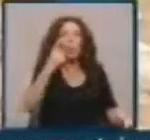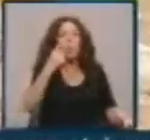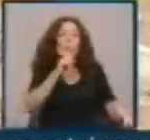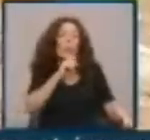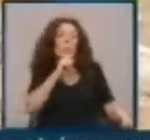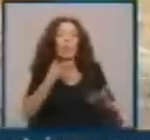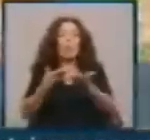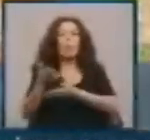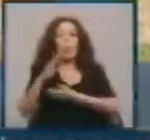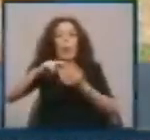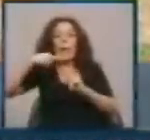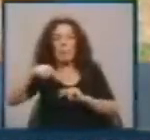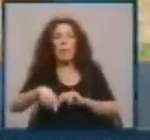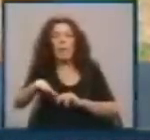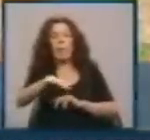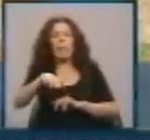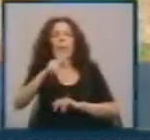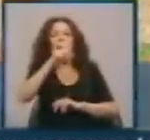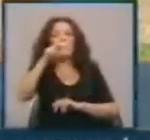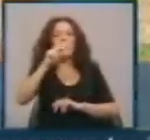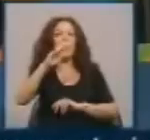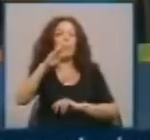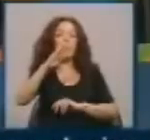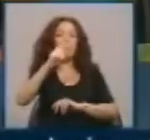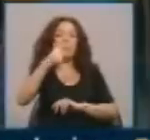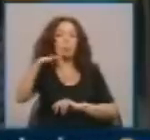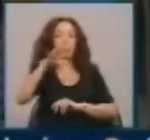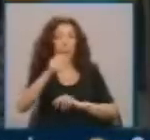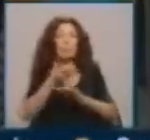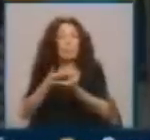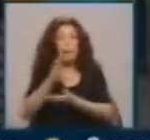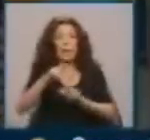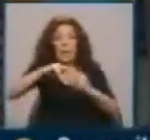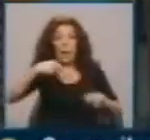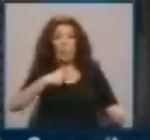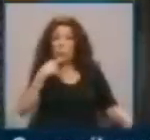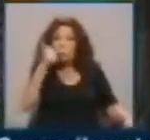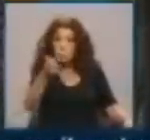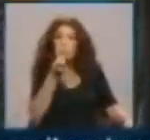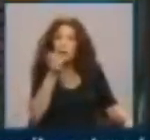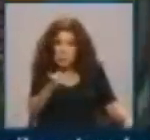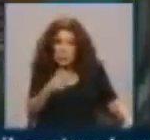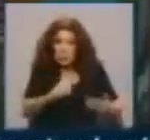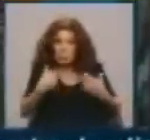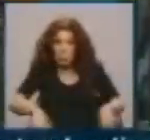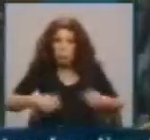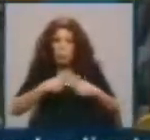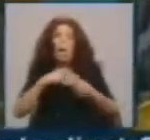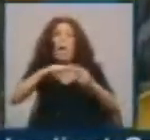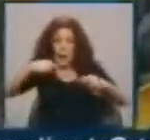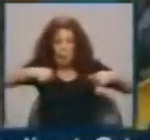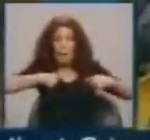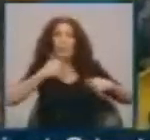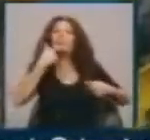eventual colaboração com a Câmara Municipal da Azambuja. Colaboração que a autarquia vê com bons olhos. A Câmara estaria